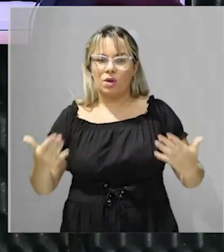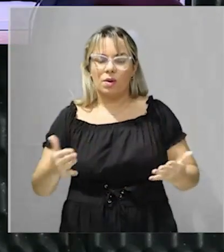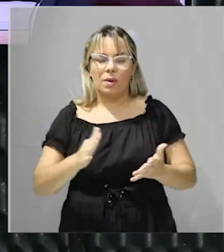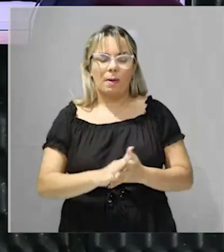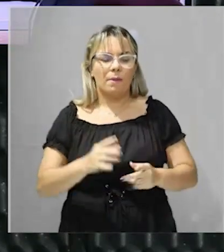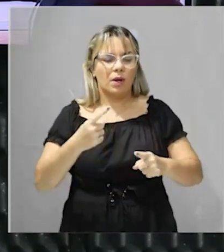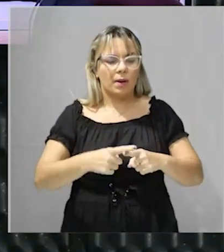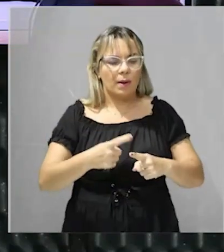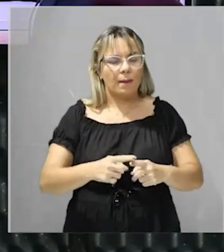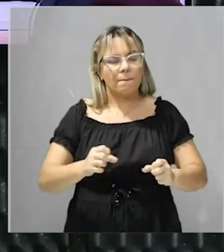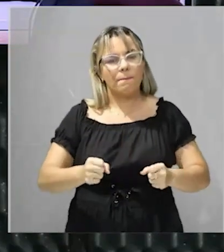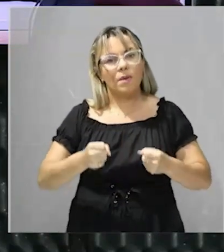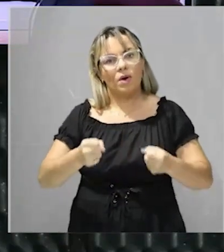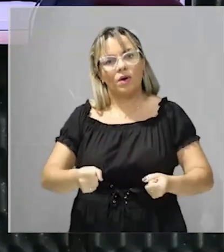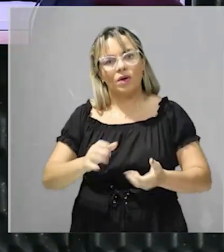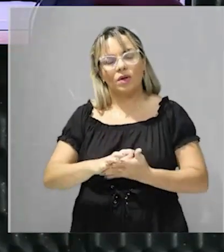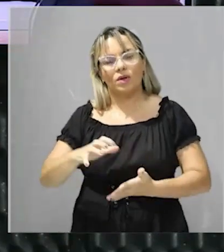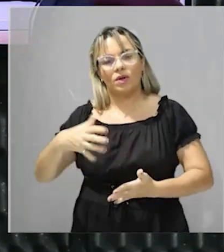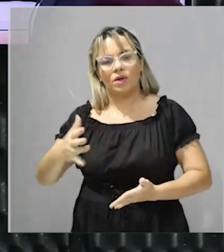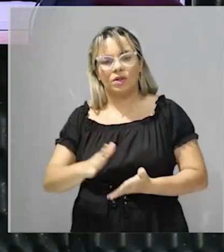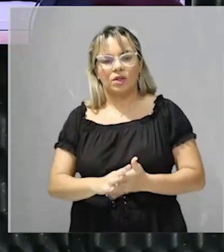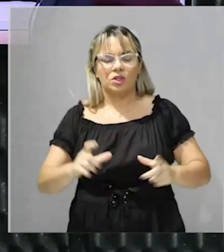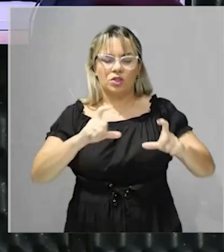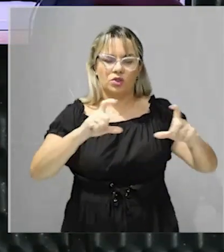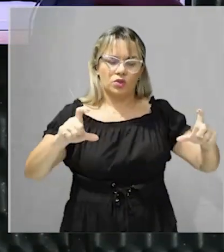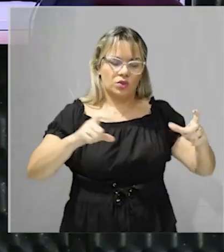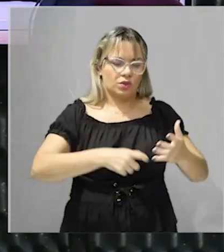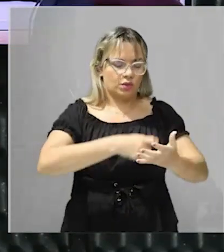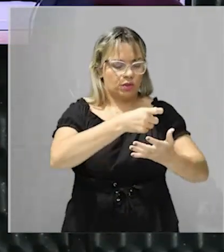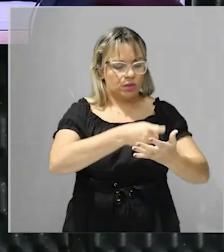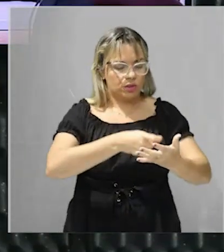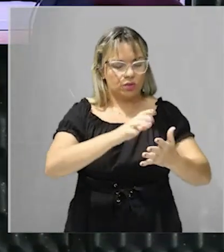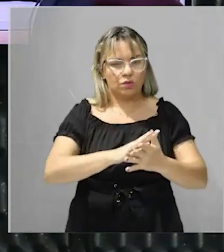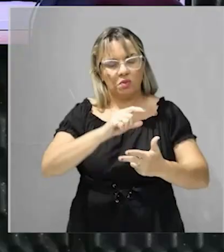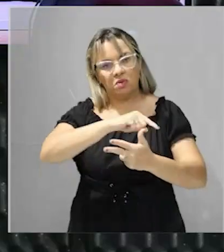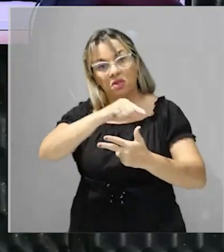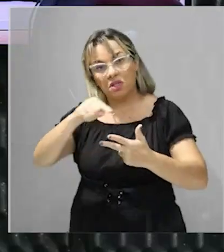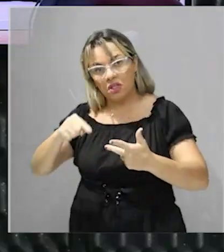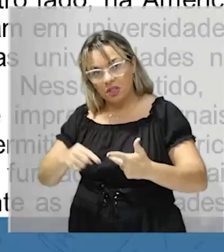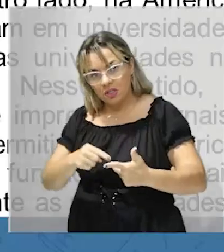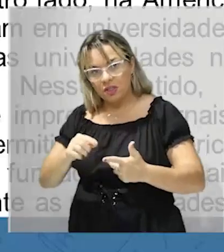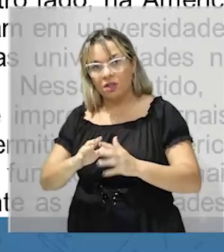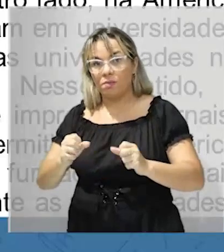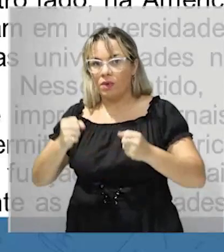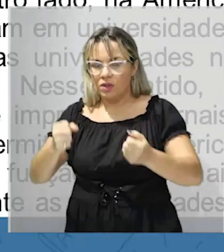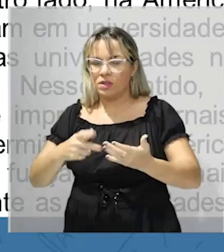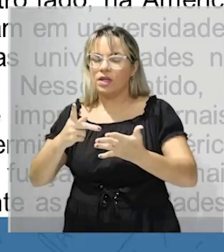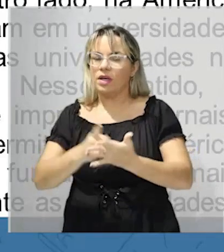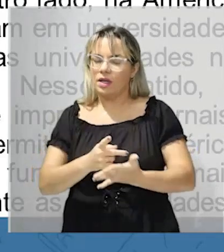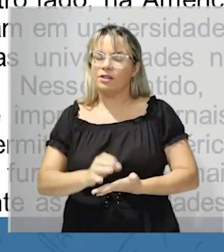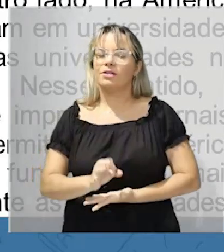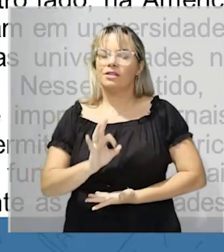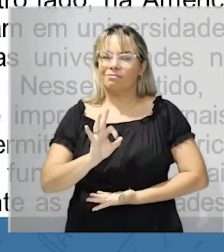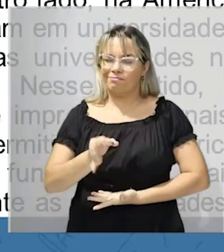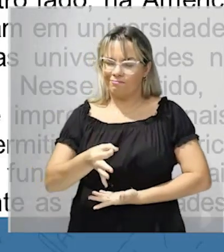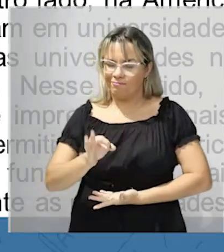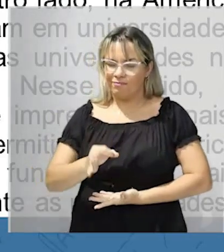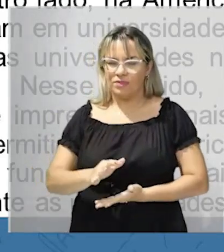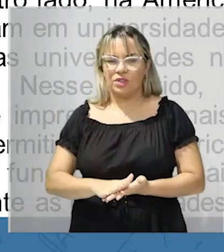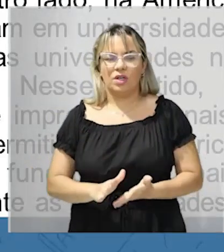um item desse, que são os distratores ou as opções consideradas erradas. Então vamos lá. Na aula de hoje nós iremos